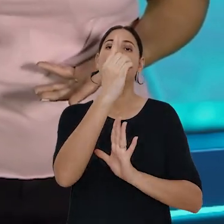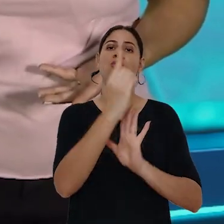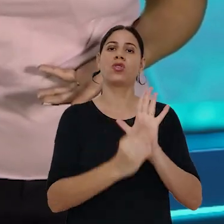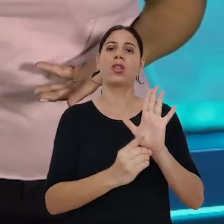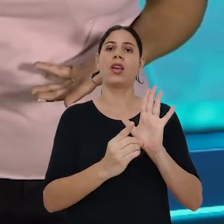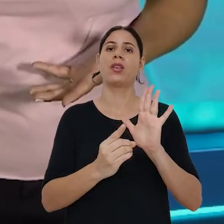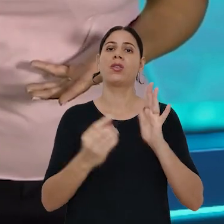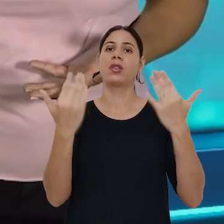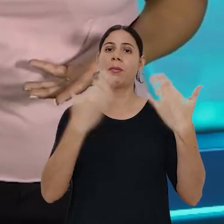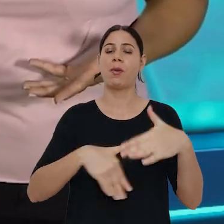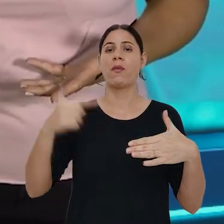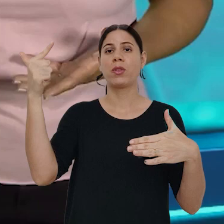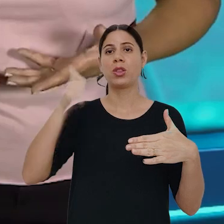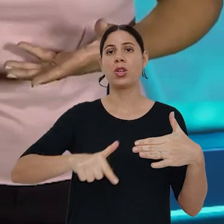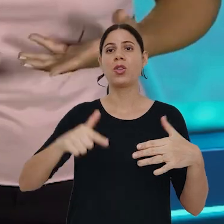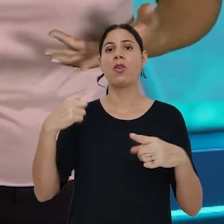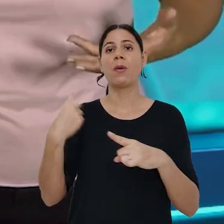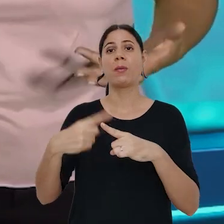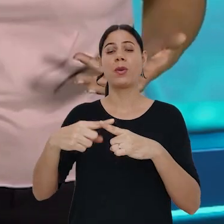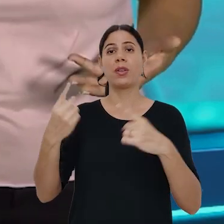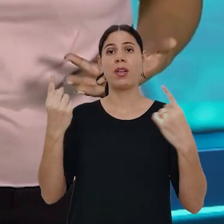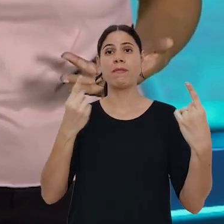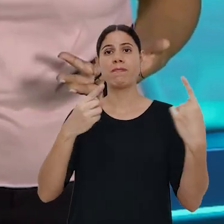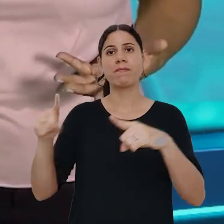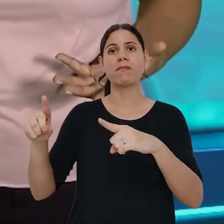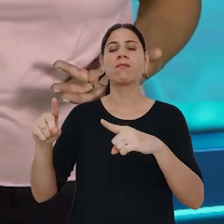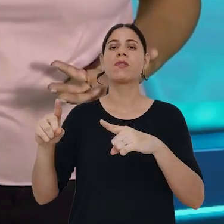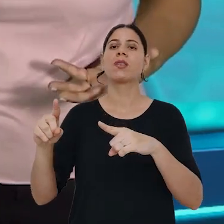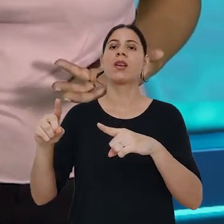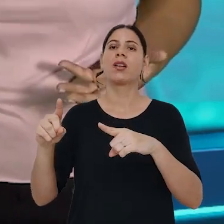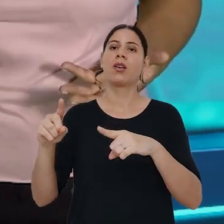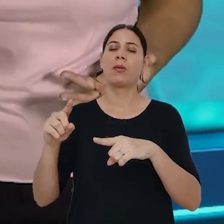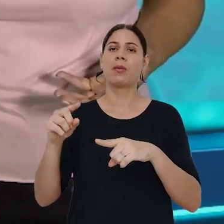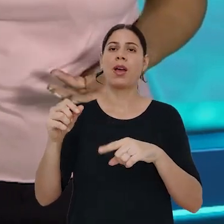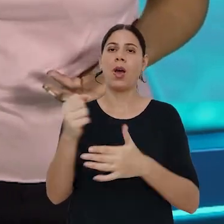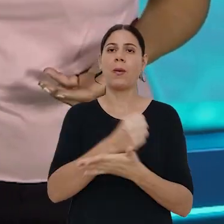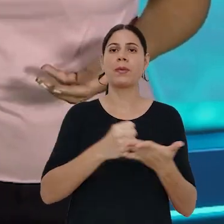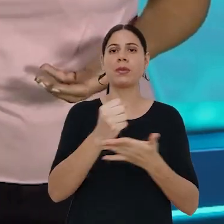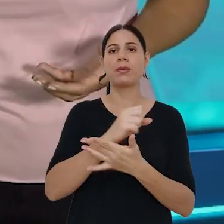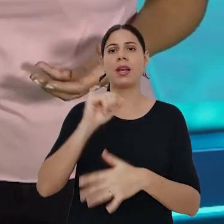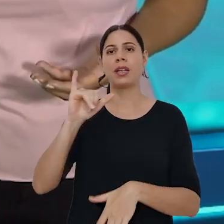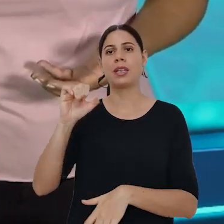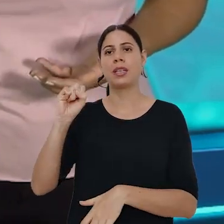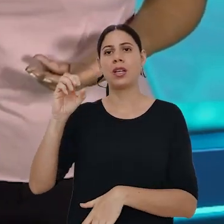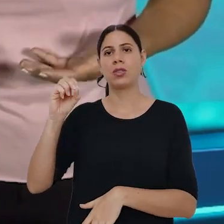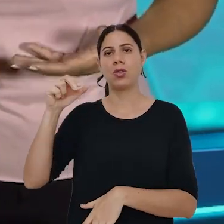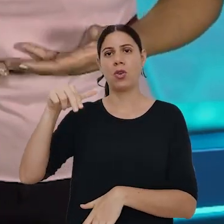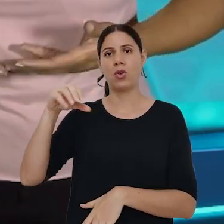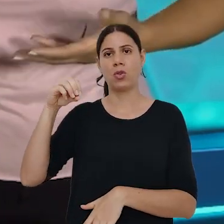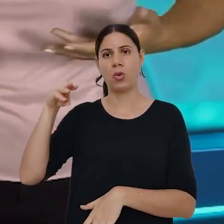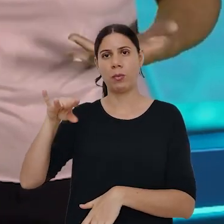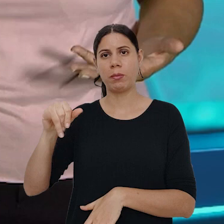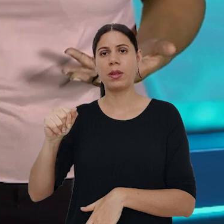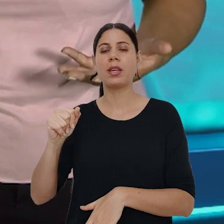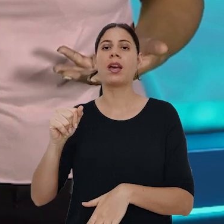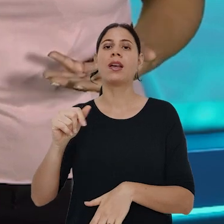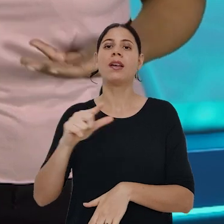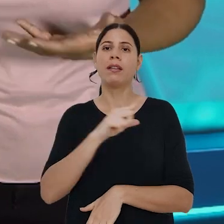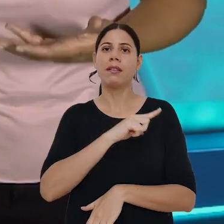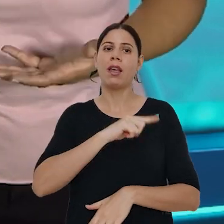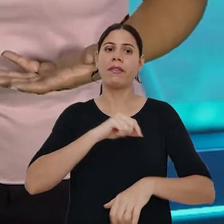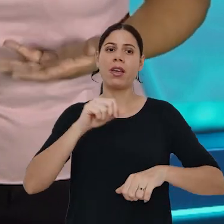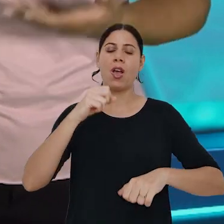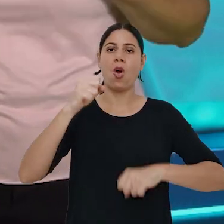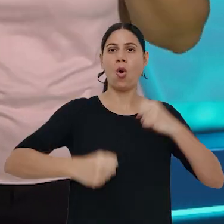refazer a avaliação porque houve uma afronta ao princípio da isonomia entre os concorrentes, já que eles realizaram o